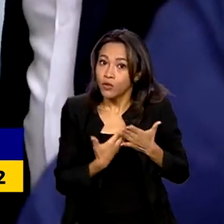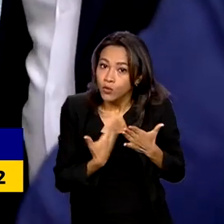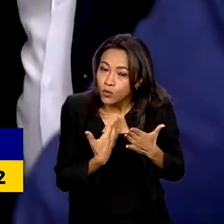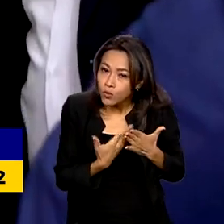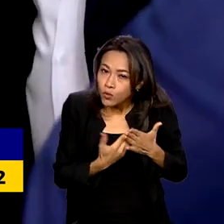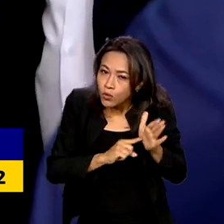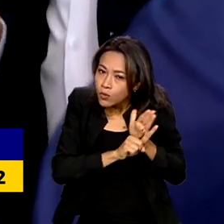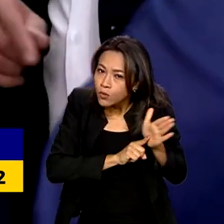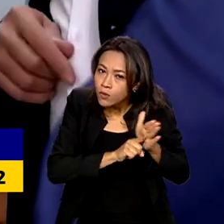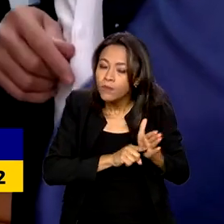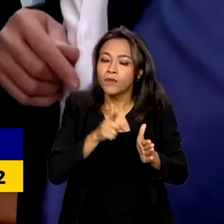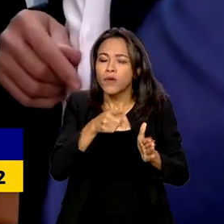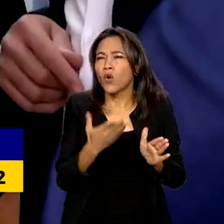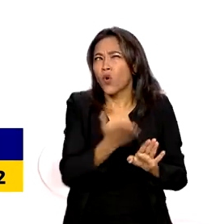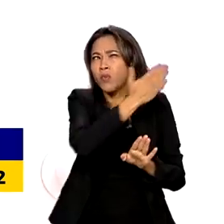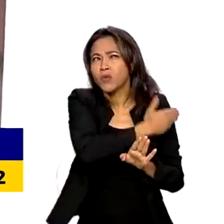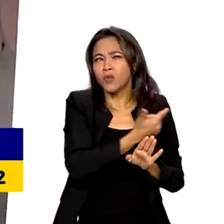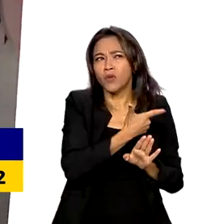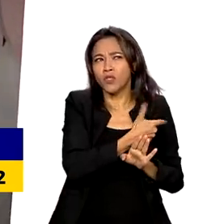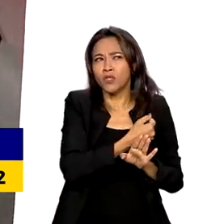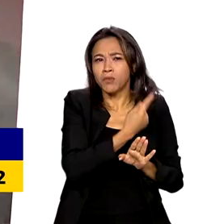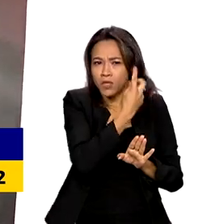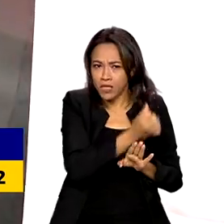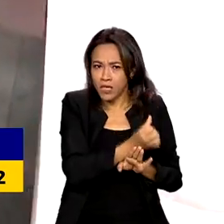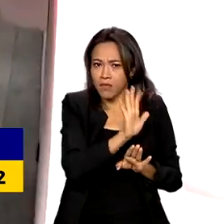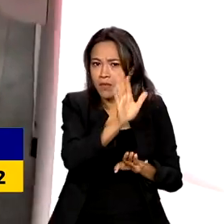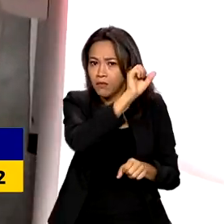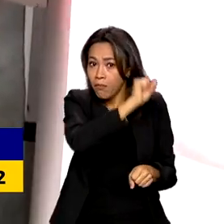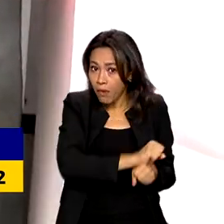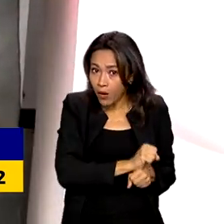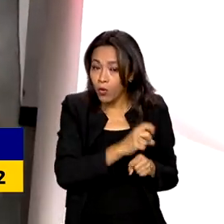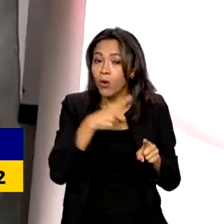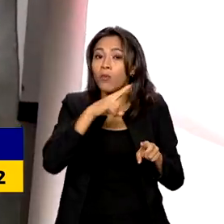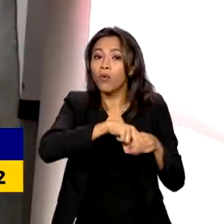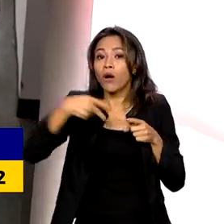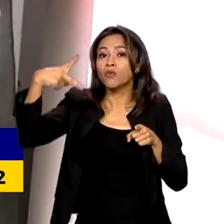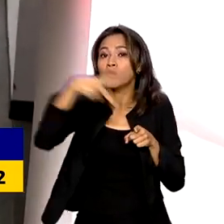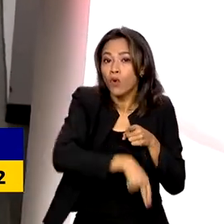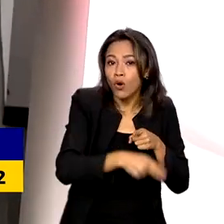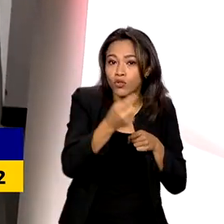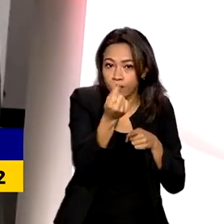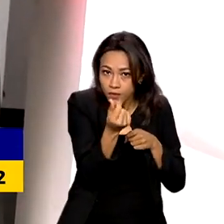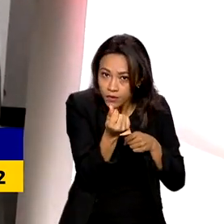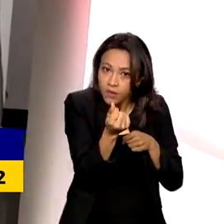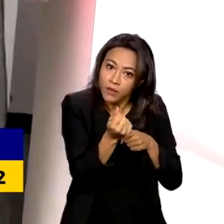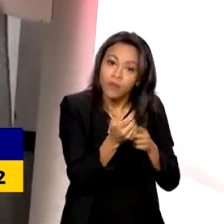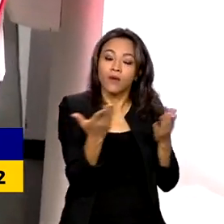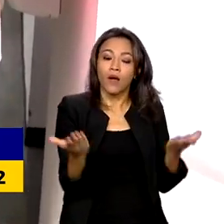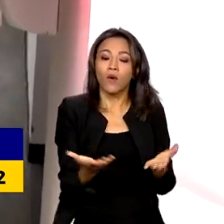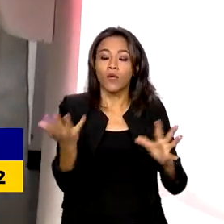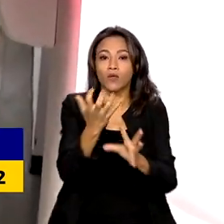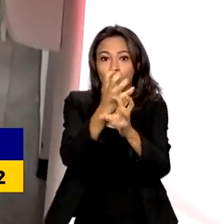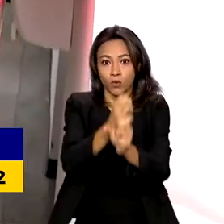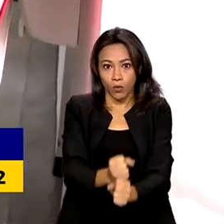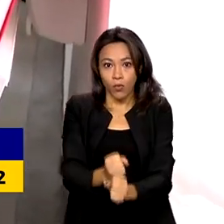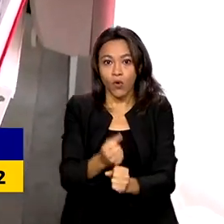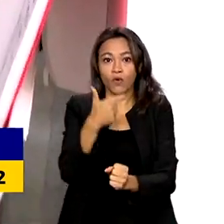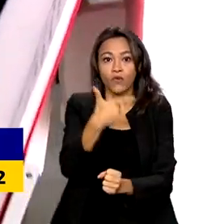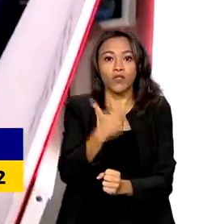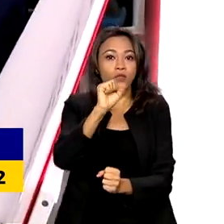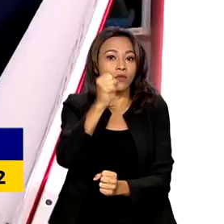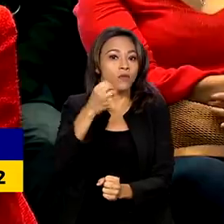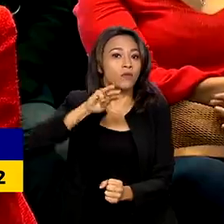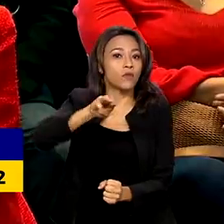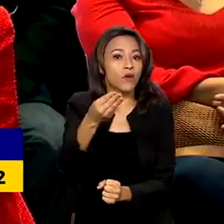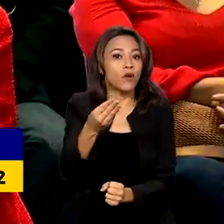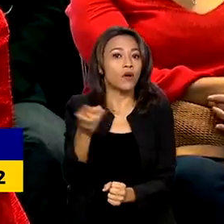2016, mas foram interrompidas devido ao corte orçamentário. Os investimentos somaram 28 milhões de